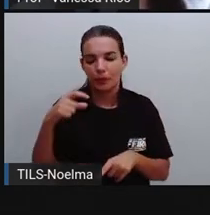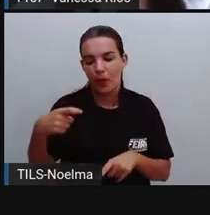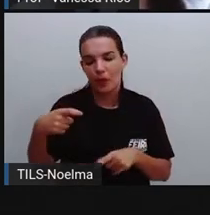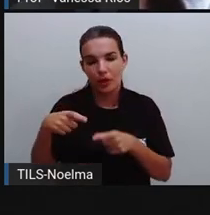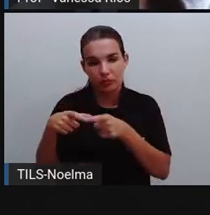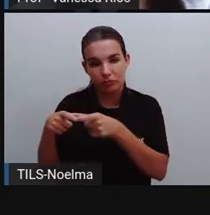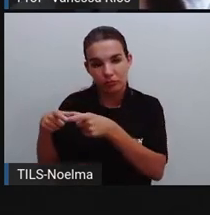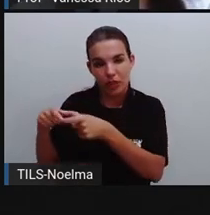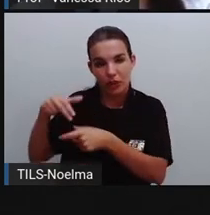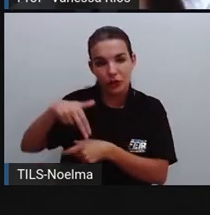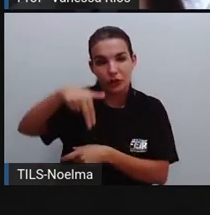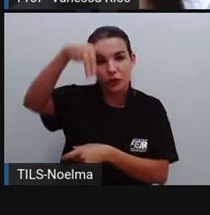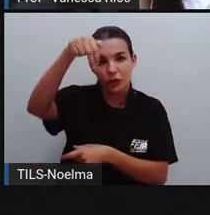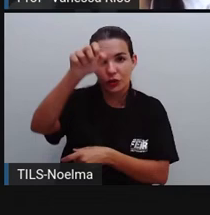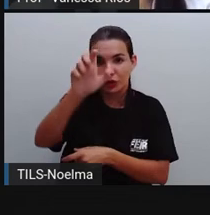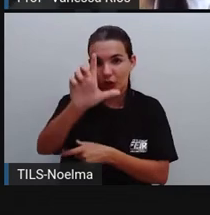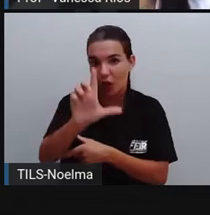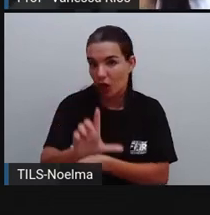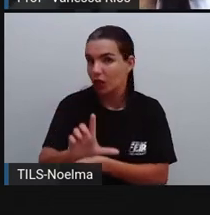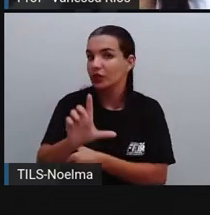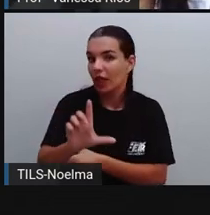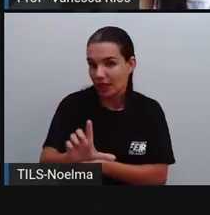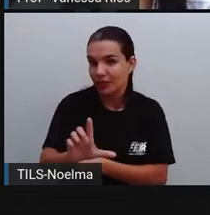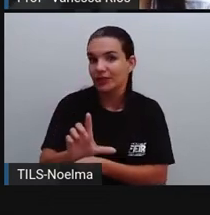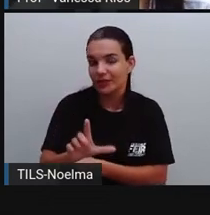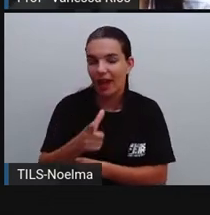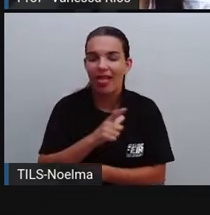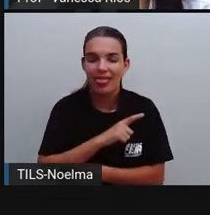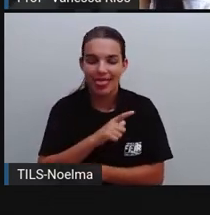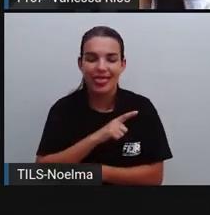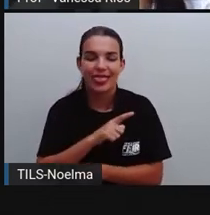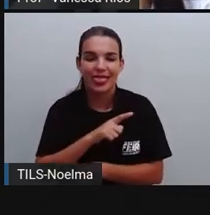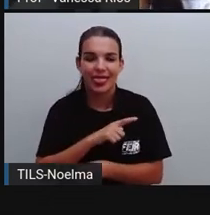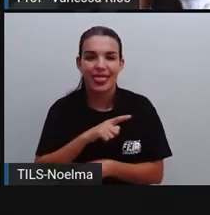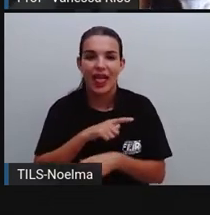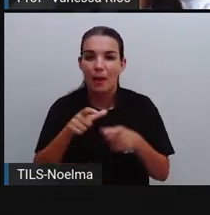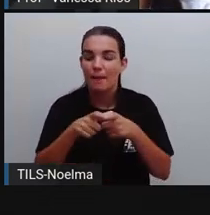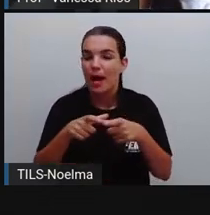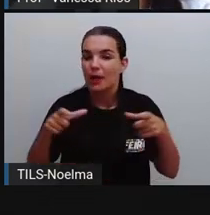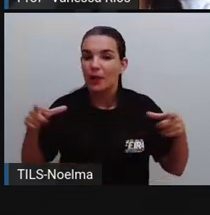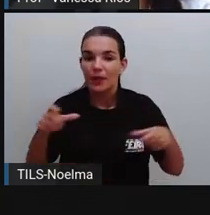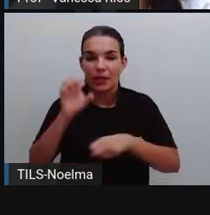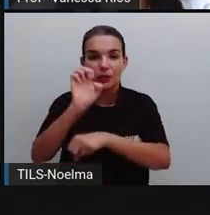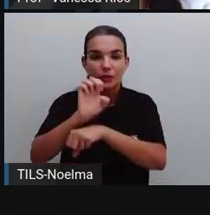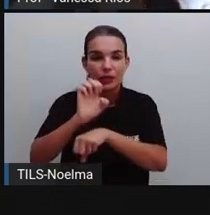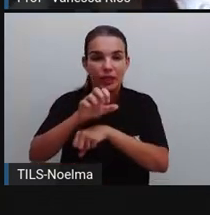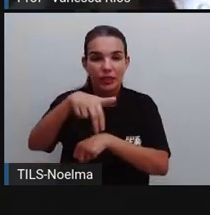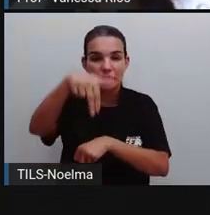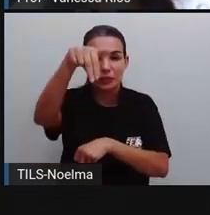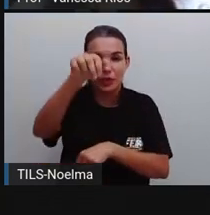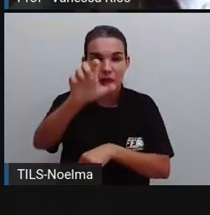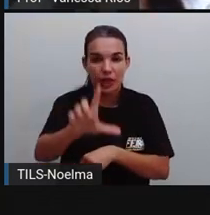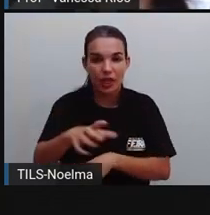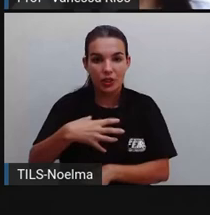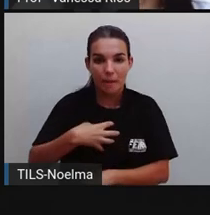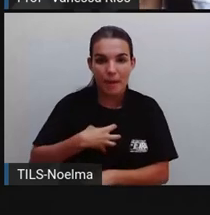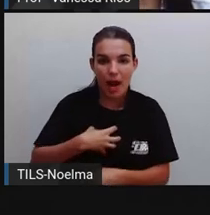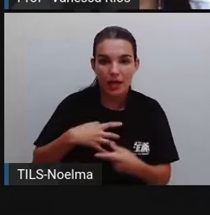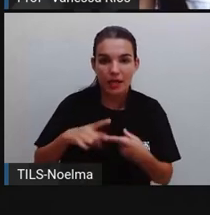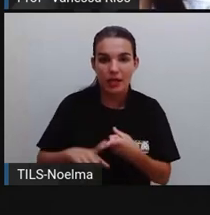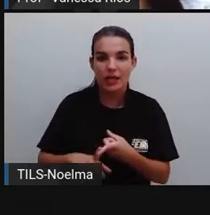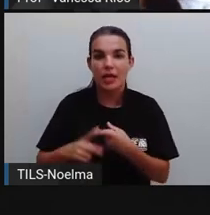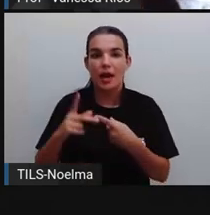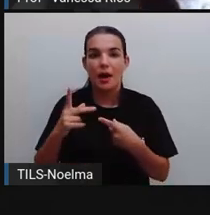estados, inclusive aqui os estados do Nordeste, né? Em sua maioria, olha só. A Bahia, o